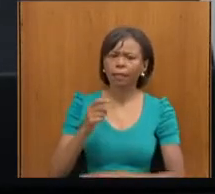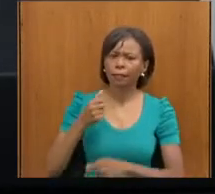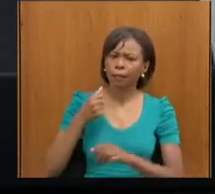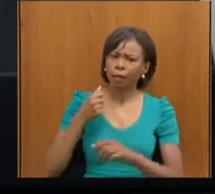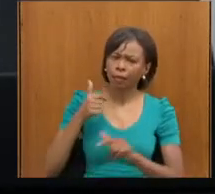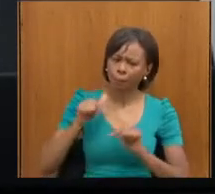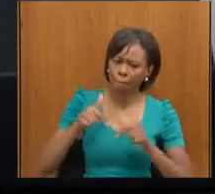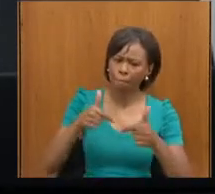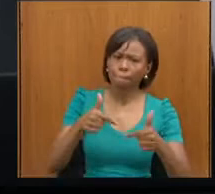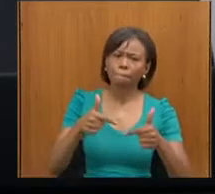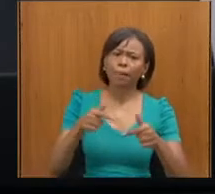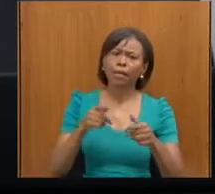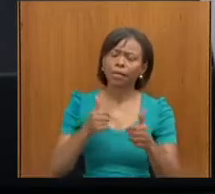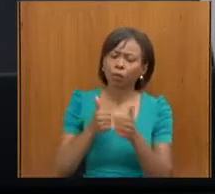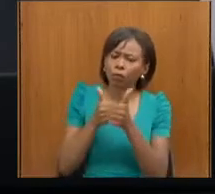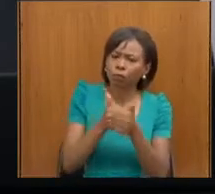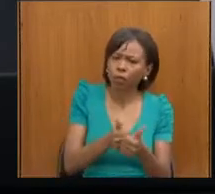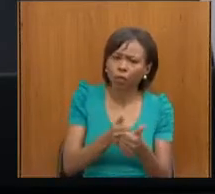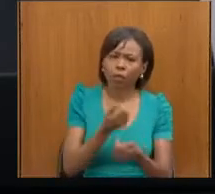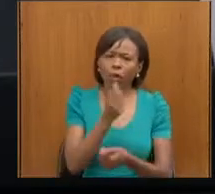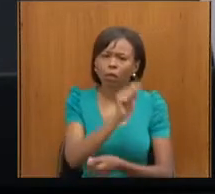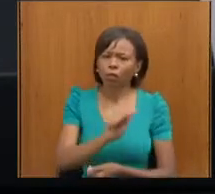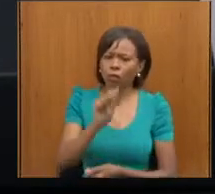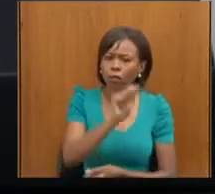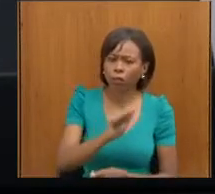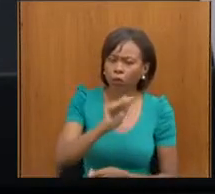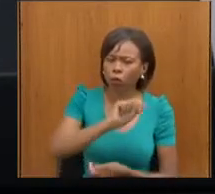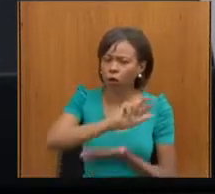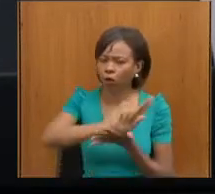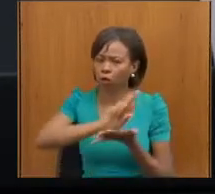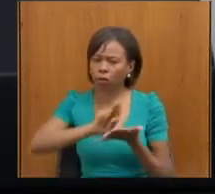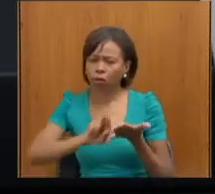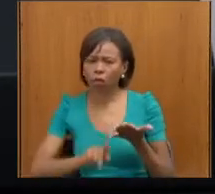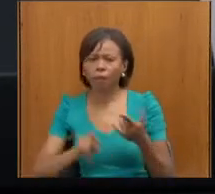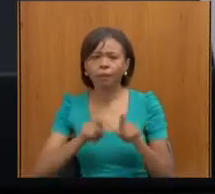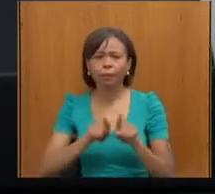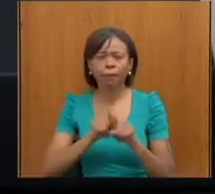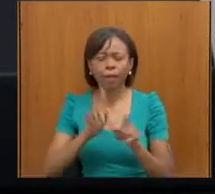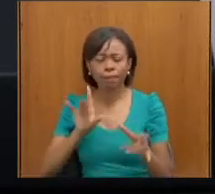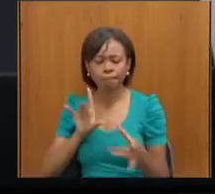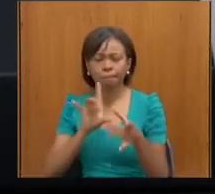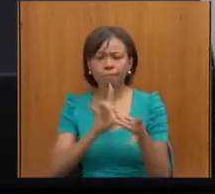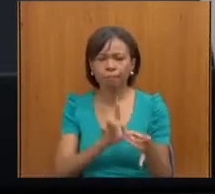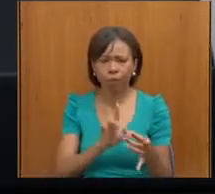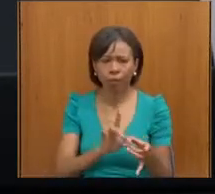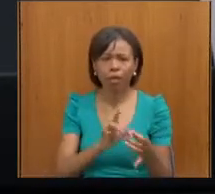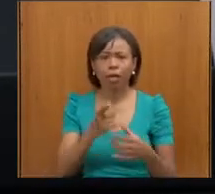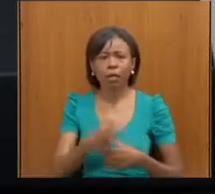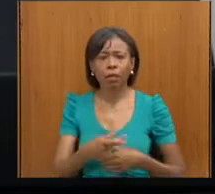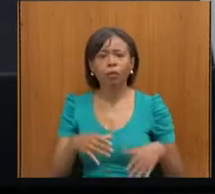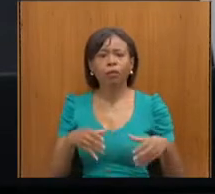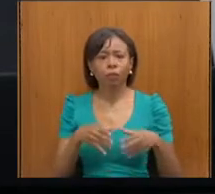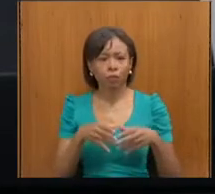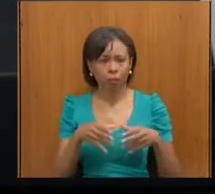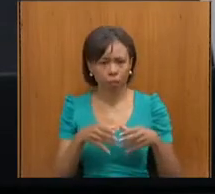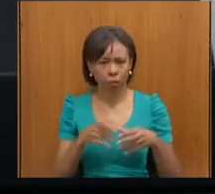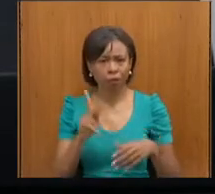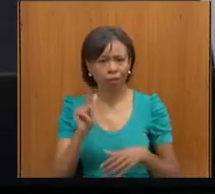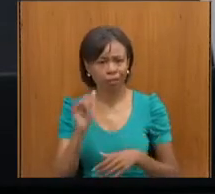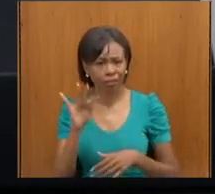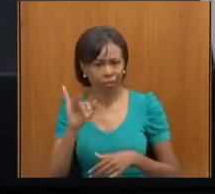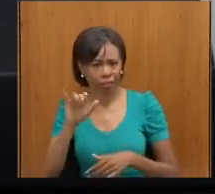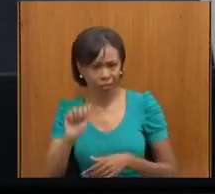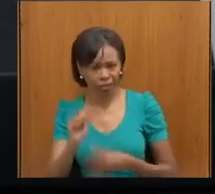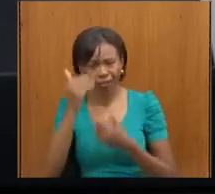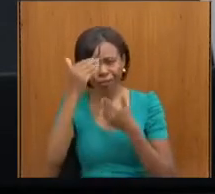perto as associações, sempre em sintonia também com essa comissão. Alegria, viu, Kátia, poder